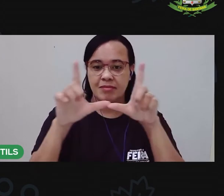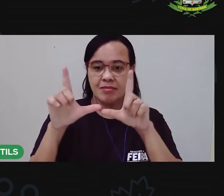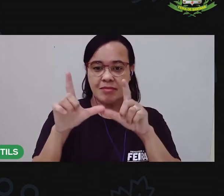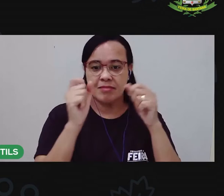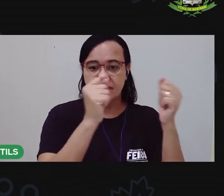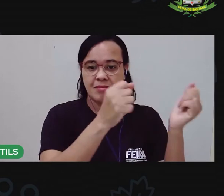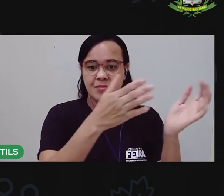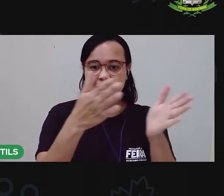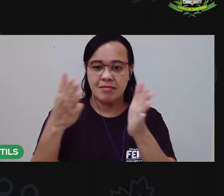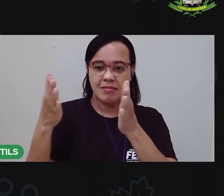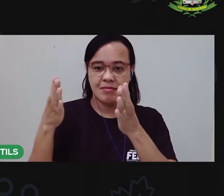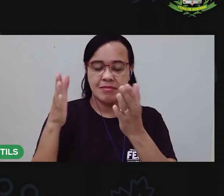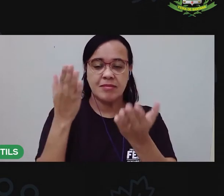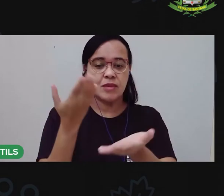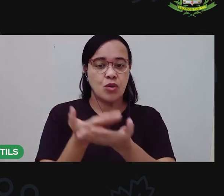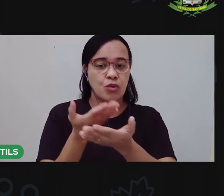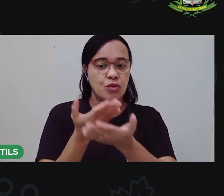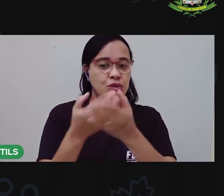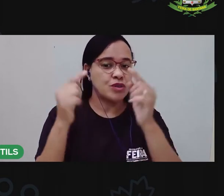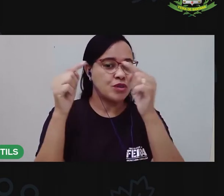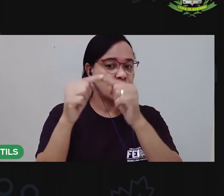ter nessa aula de hoje.